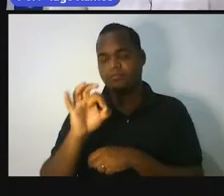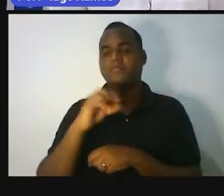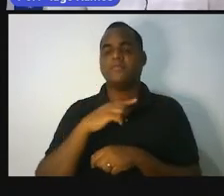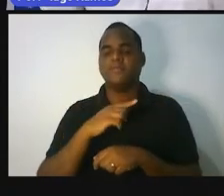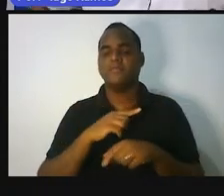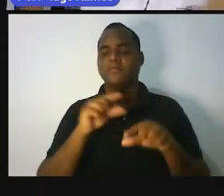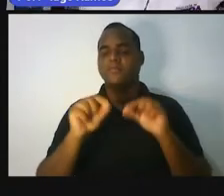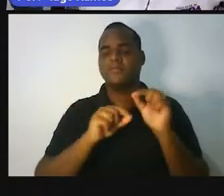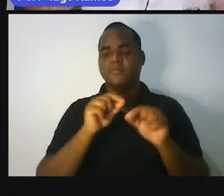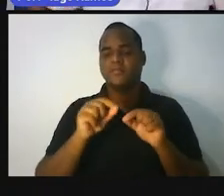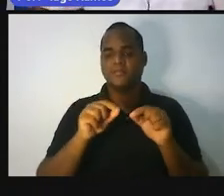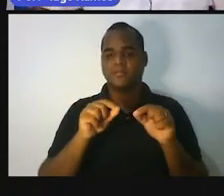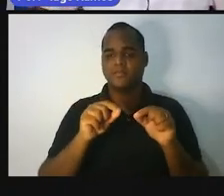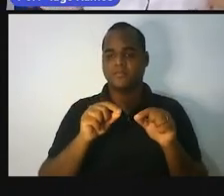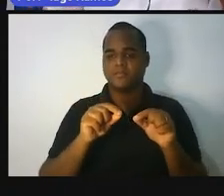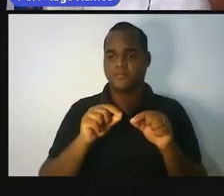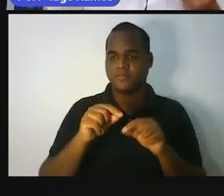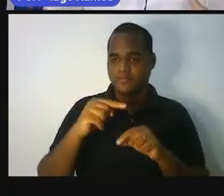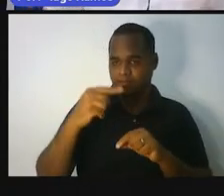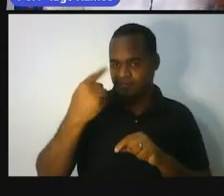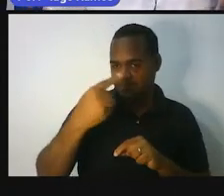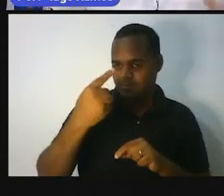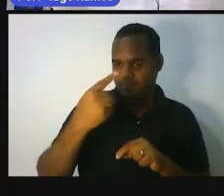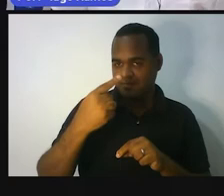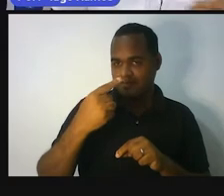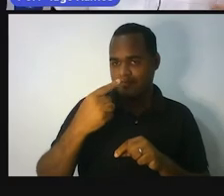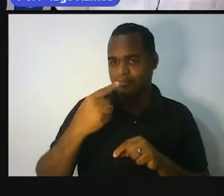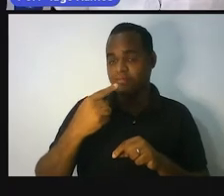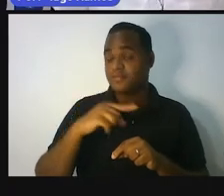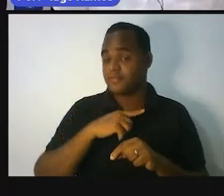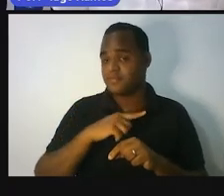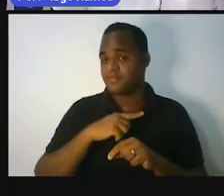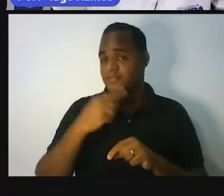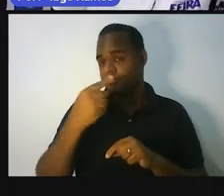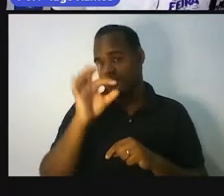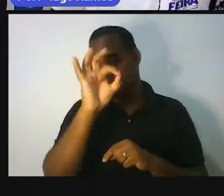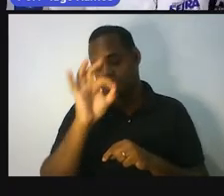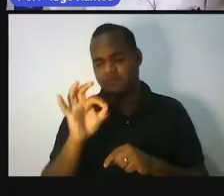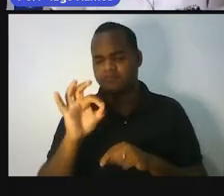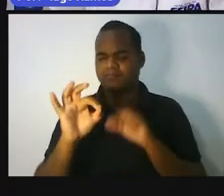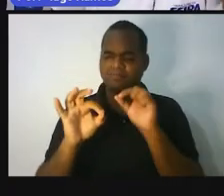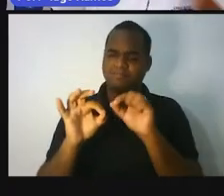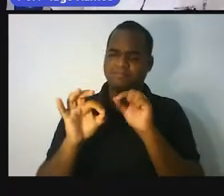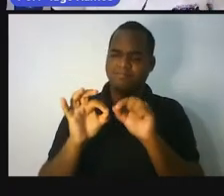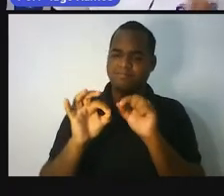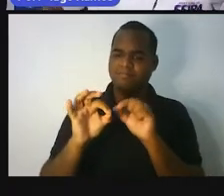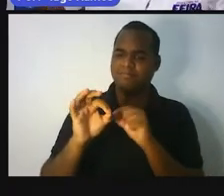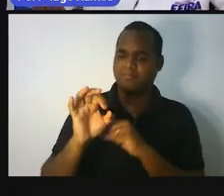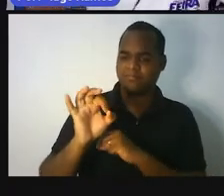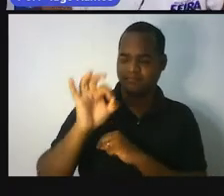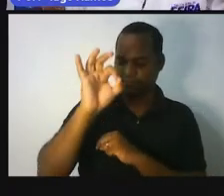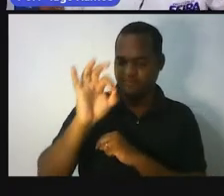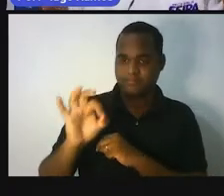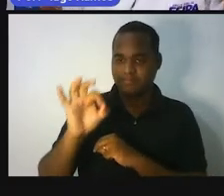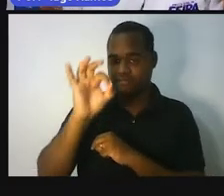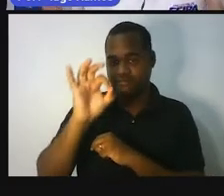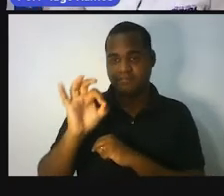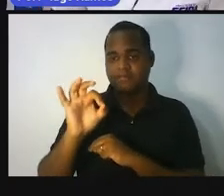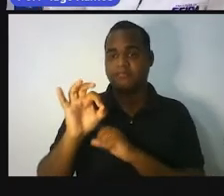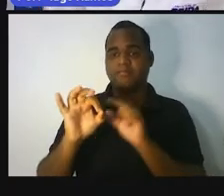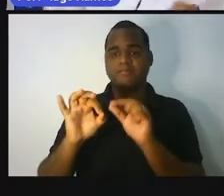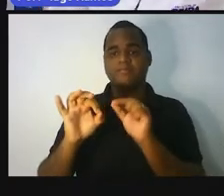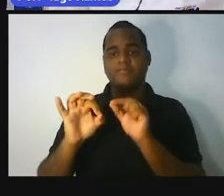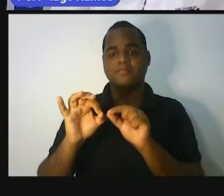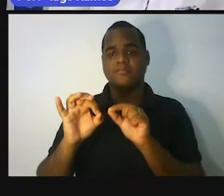Beleza? Então, primeiro, o que é significa porcentagem? Porcentagem. Olha só essa